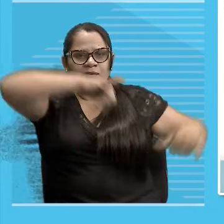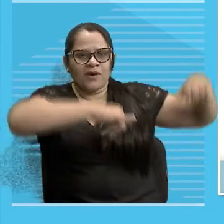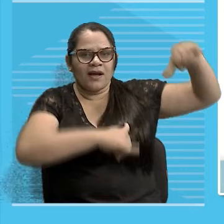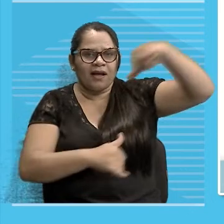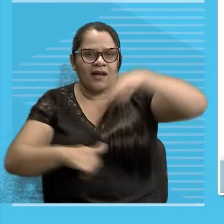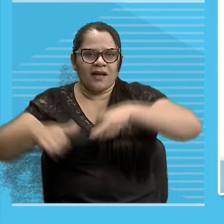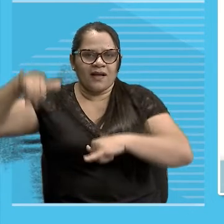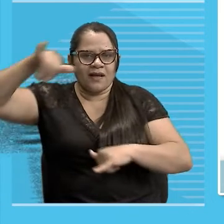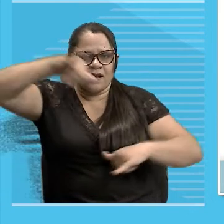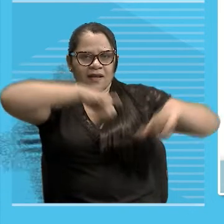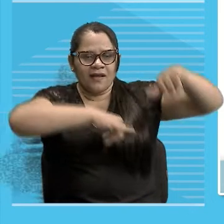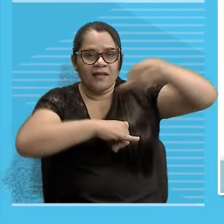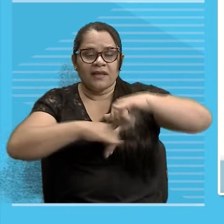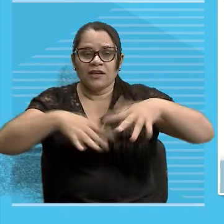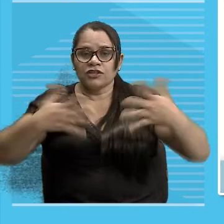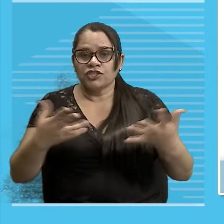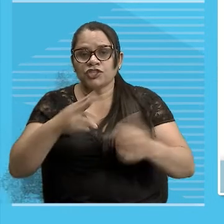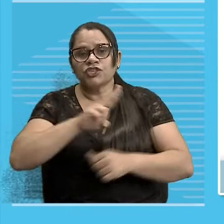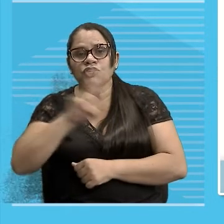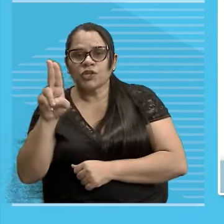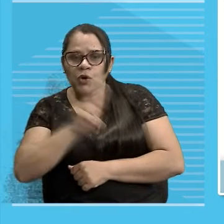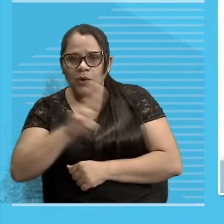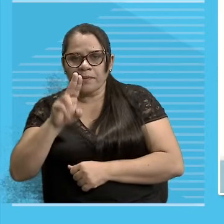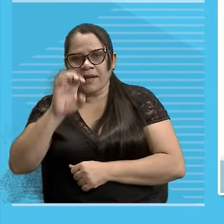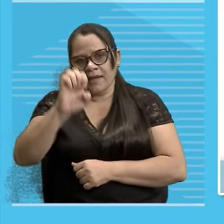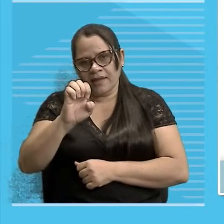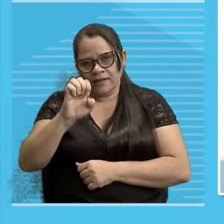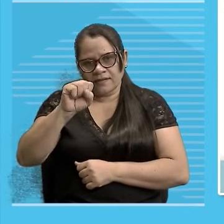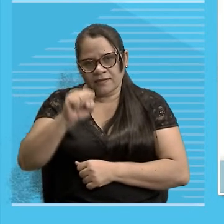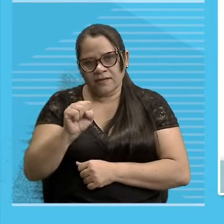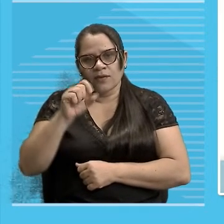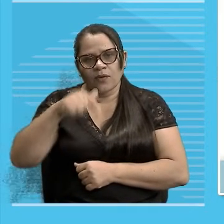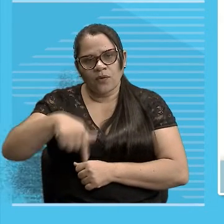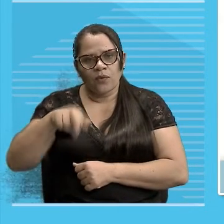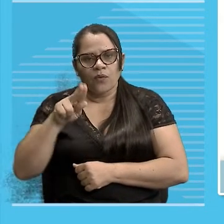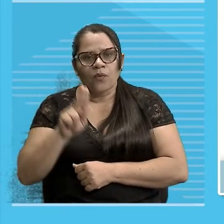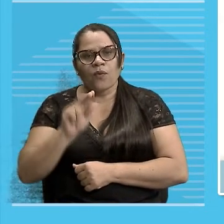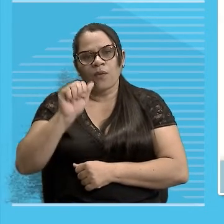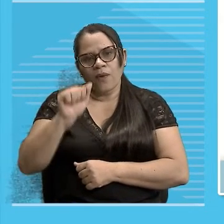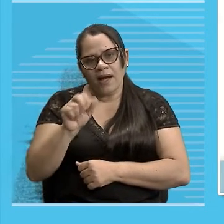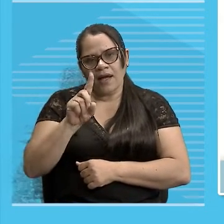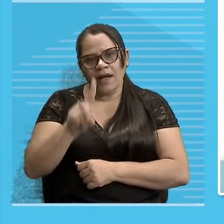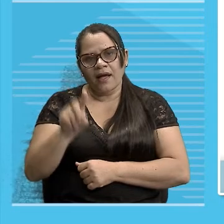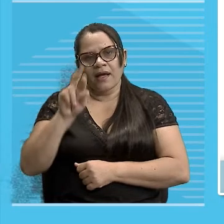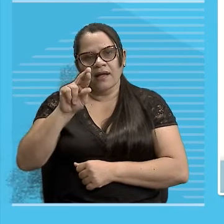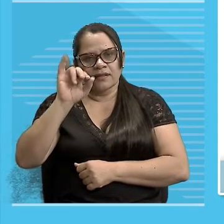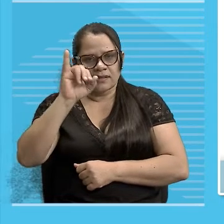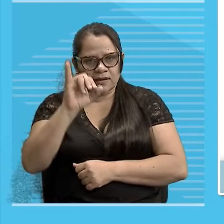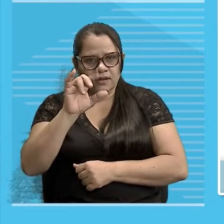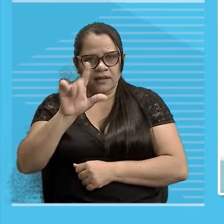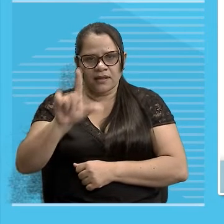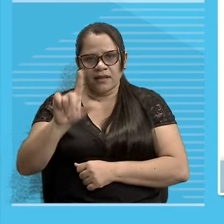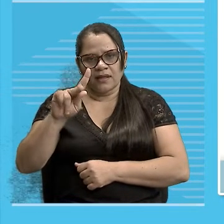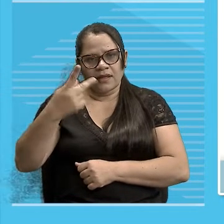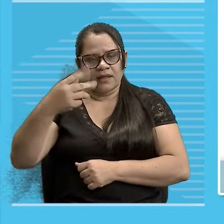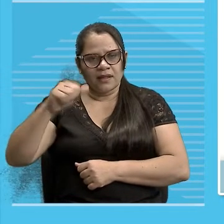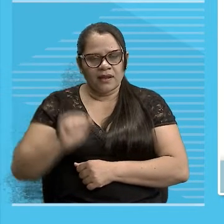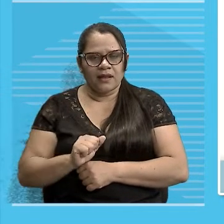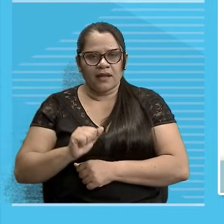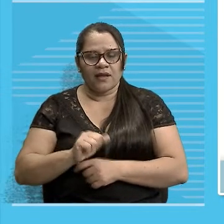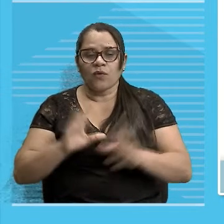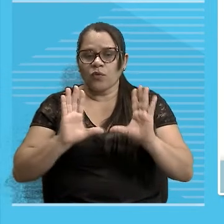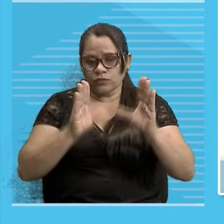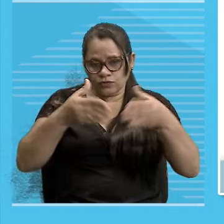seja A esquadrilha É Um conjunto De aviões Reunidos De aeronaves Olha aí